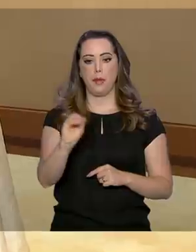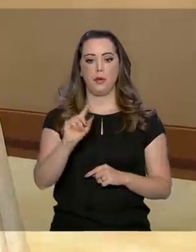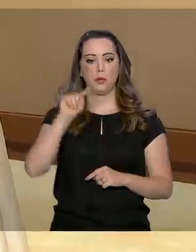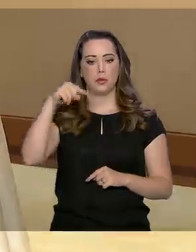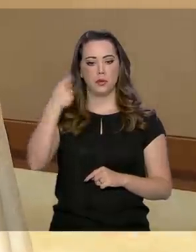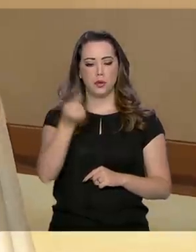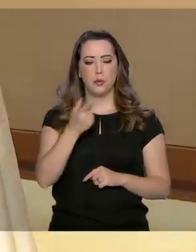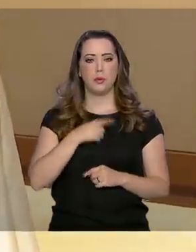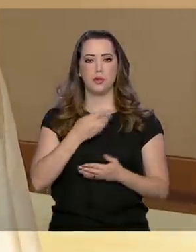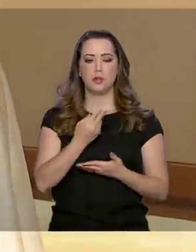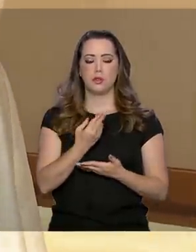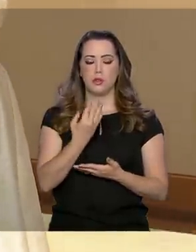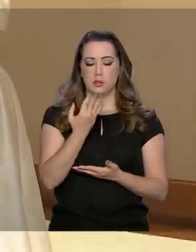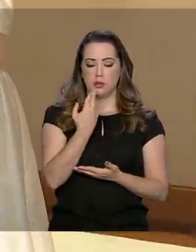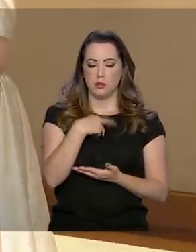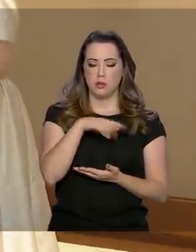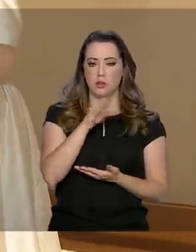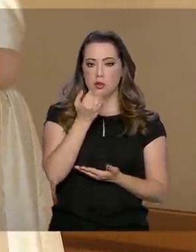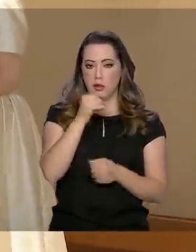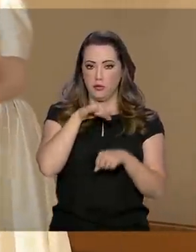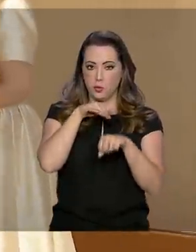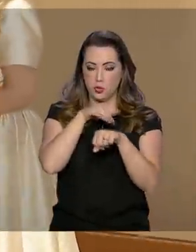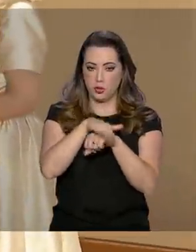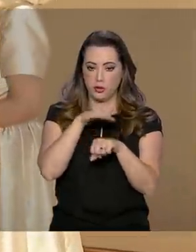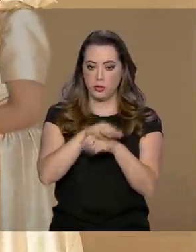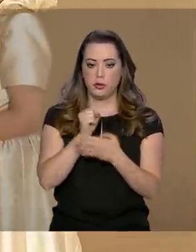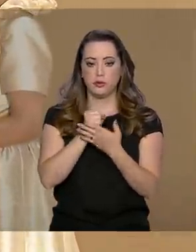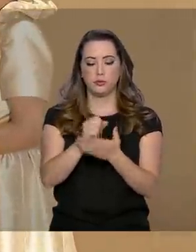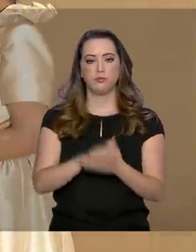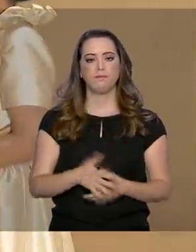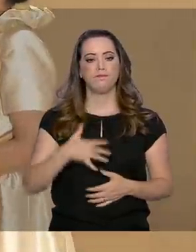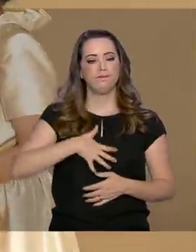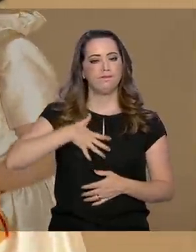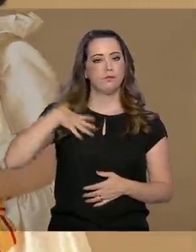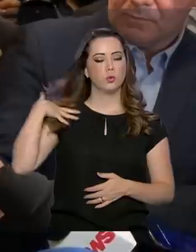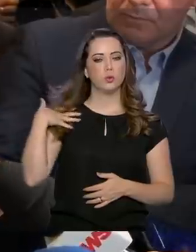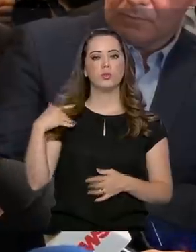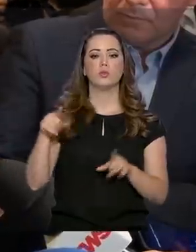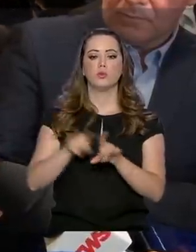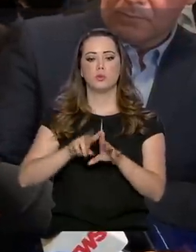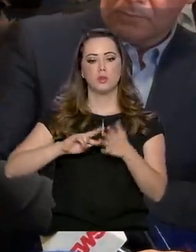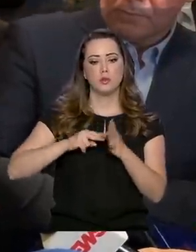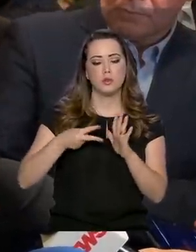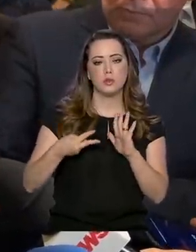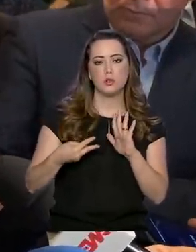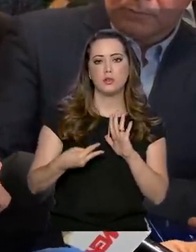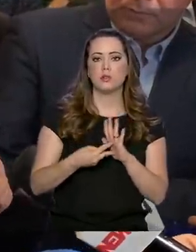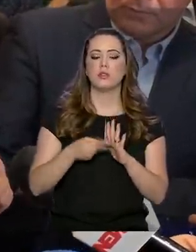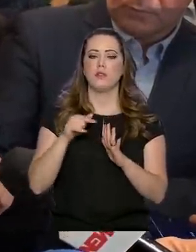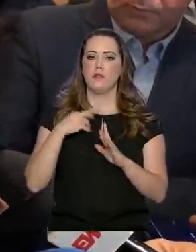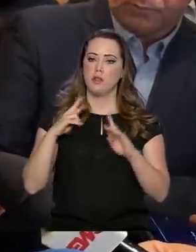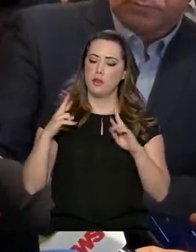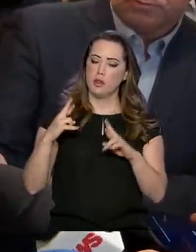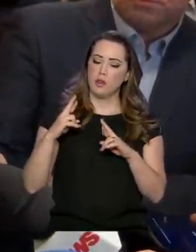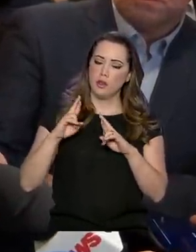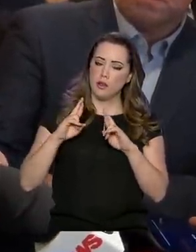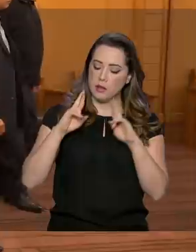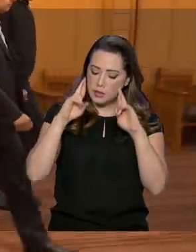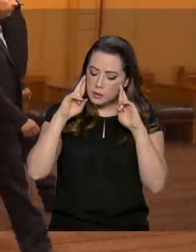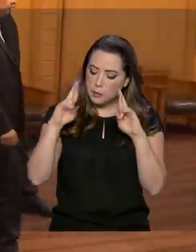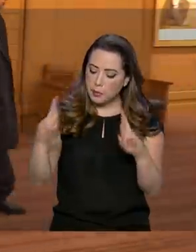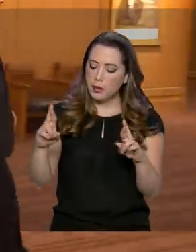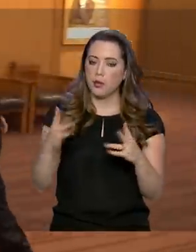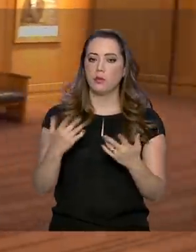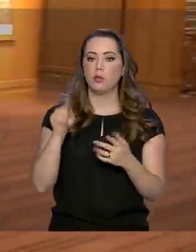jantar oferecido pelo novo imperador. Motivo de satisfação, de orgulho, da nossa parte, ação de respeito e consideração com o povo japonês.